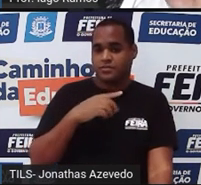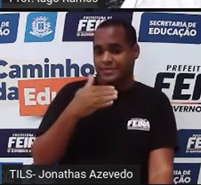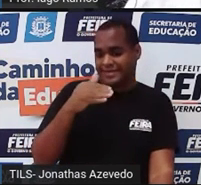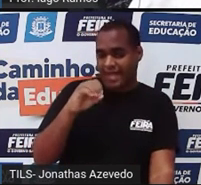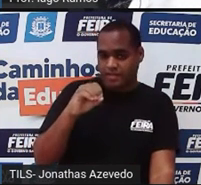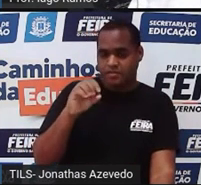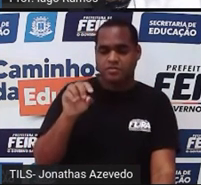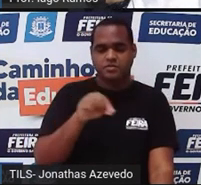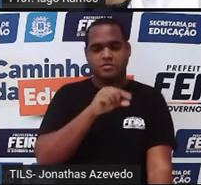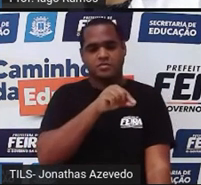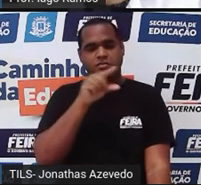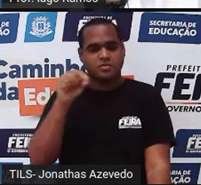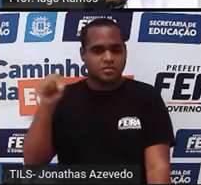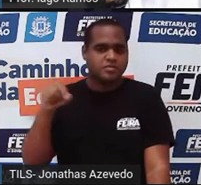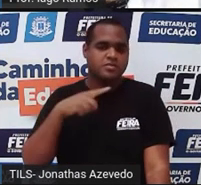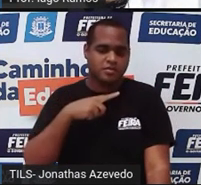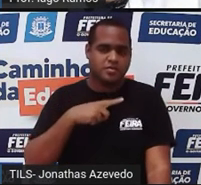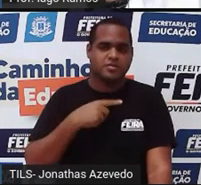opções.